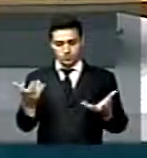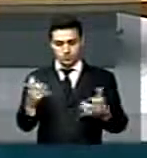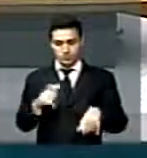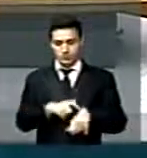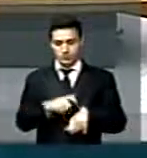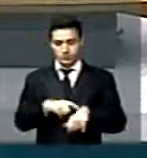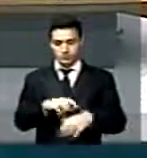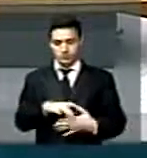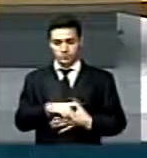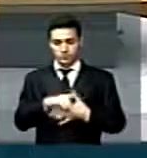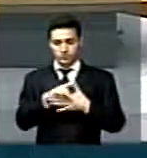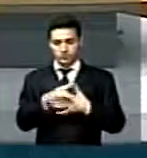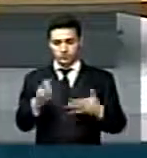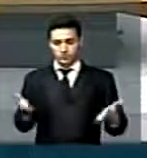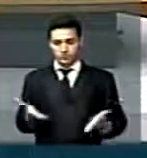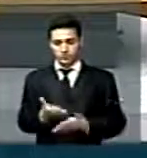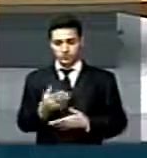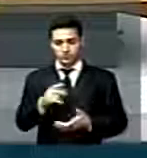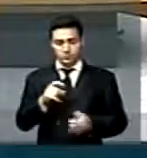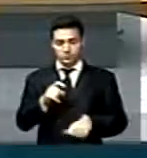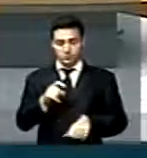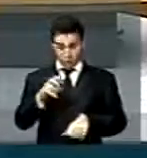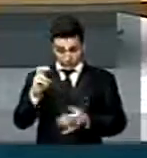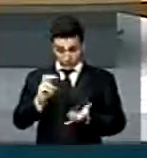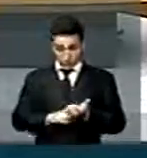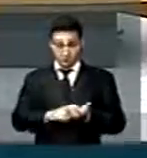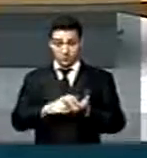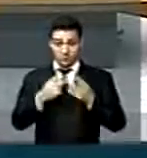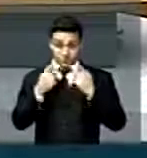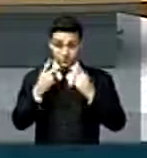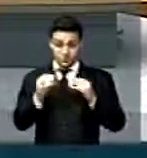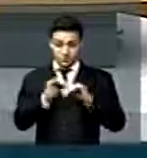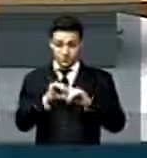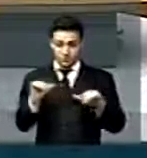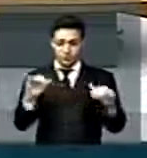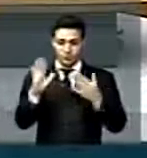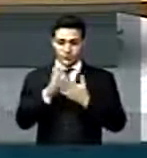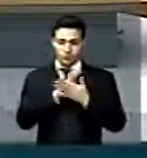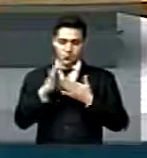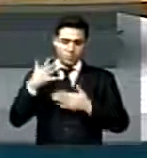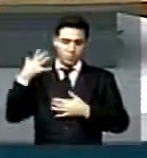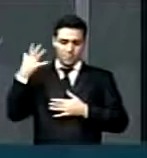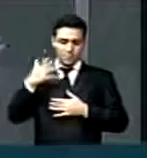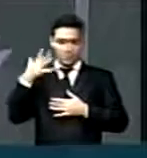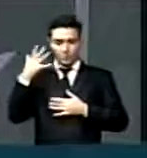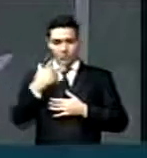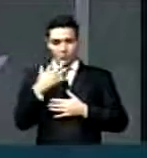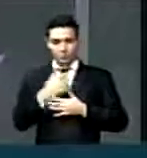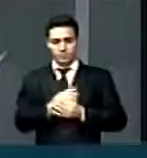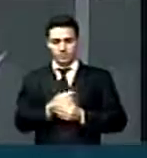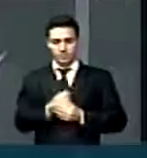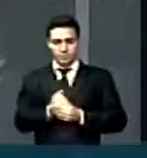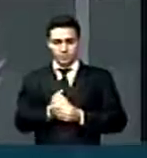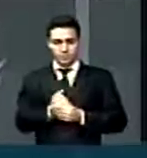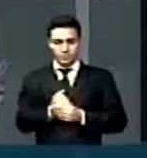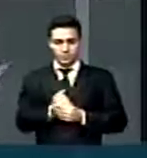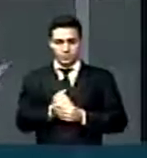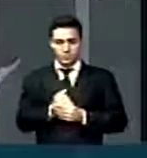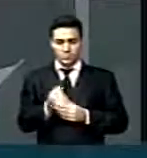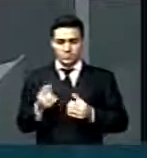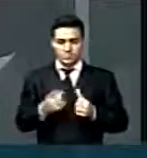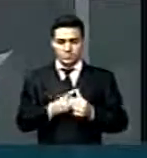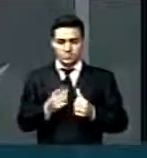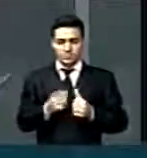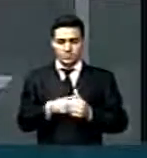tempo de líder dessa manhã para deixar registrado alguns pronunciamentos nossos aqui. O primeiro